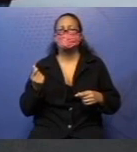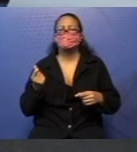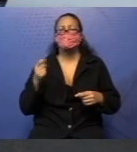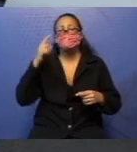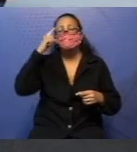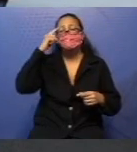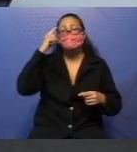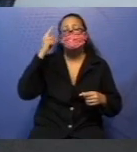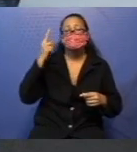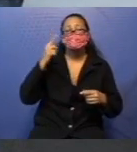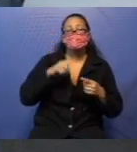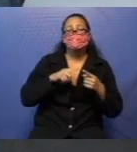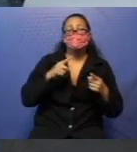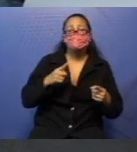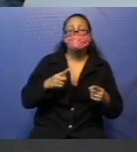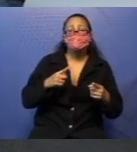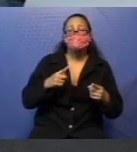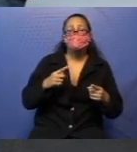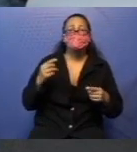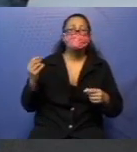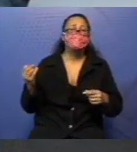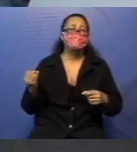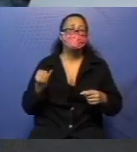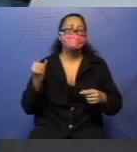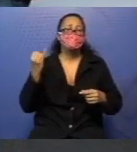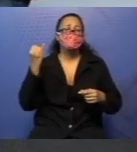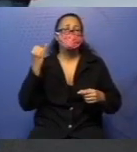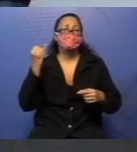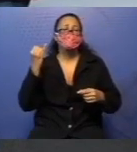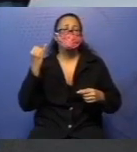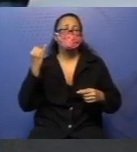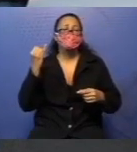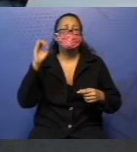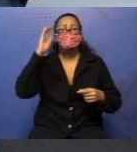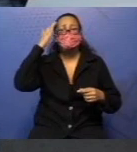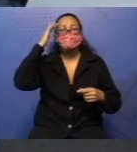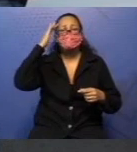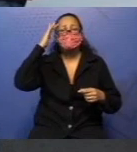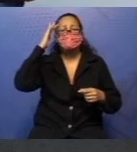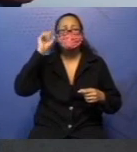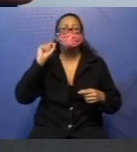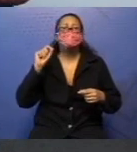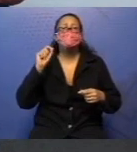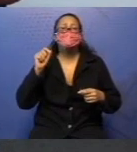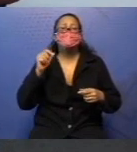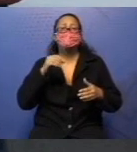poupar é interessante. É muito bom saber para que serve o poupar.